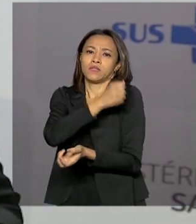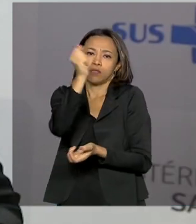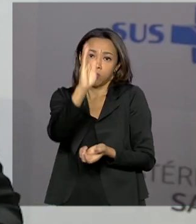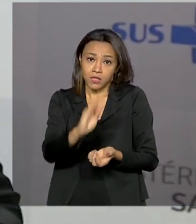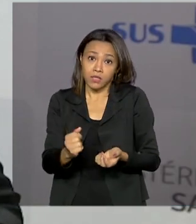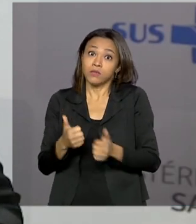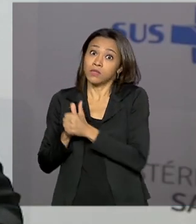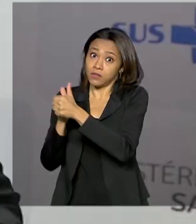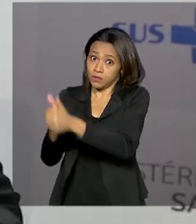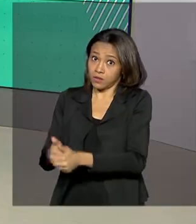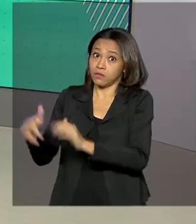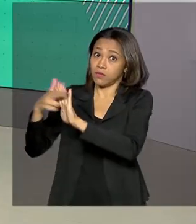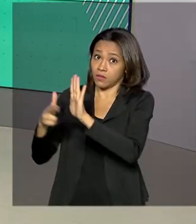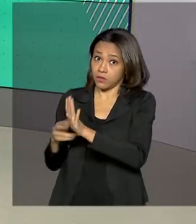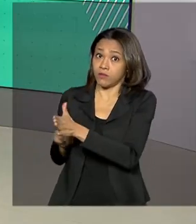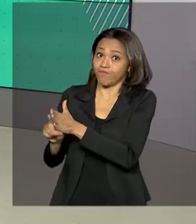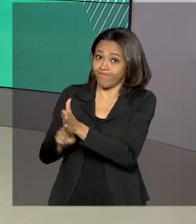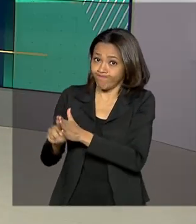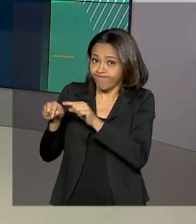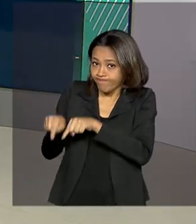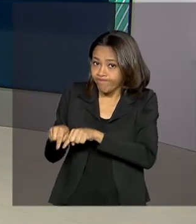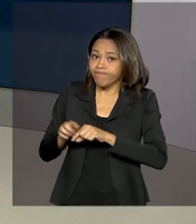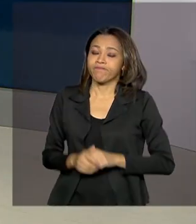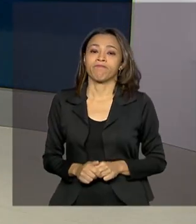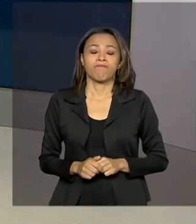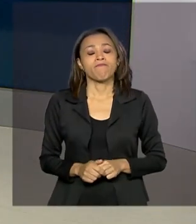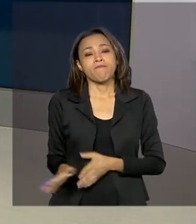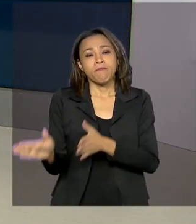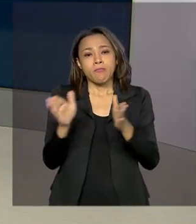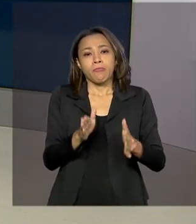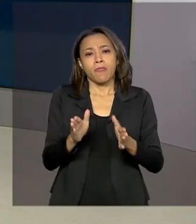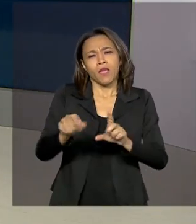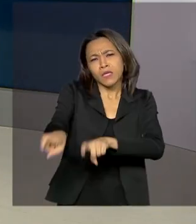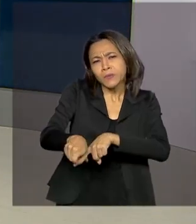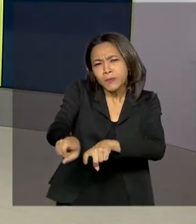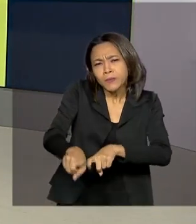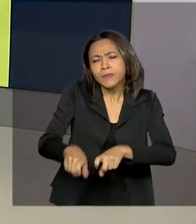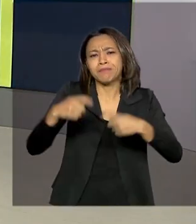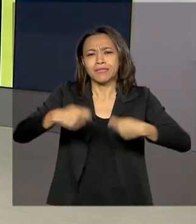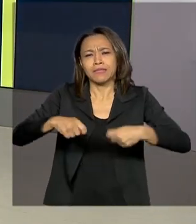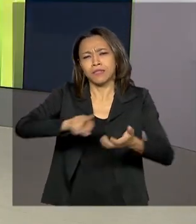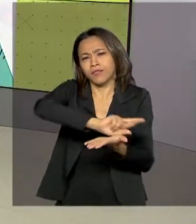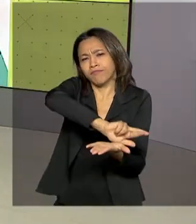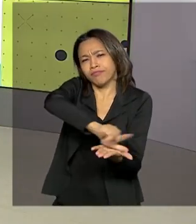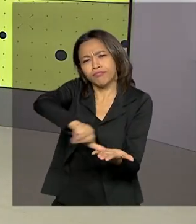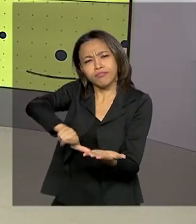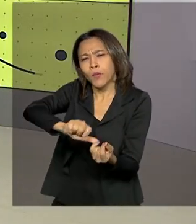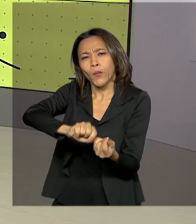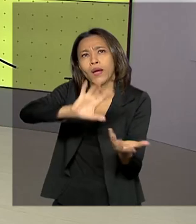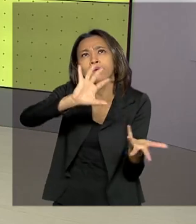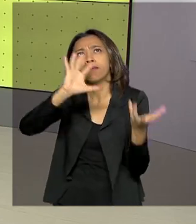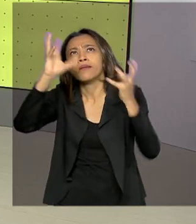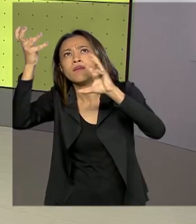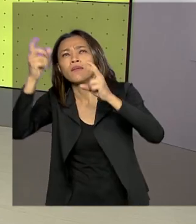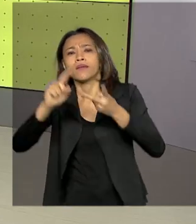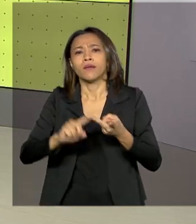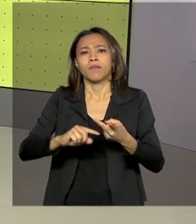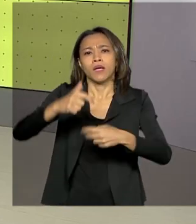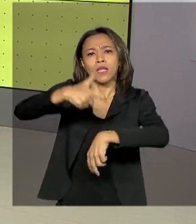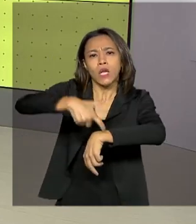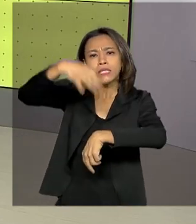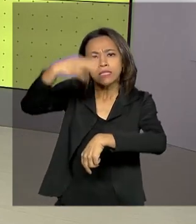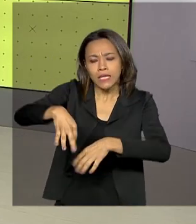em dados epidemiológicos. A agricultura depende de uma série de fatores como o clima, a data certa para